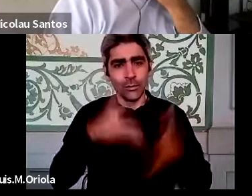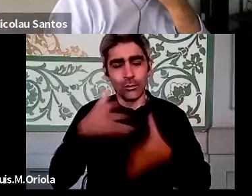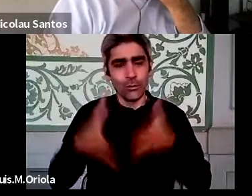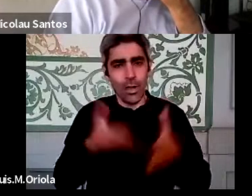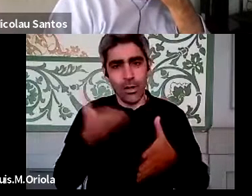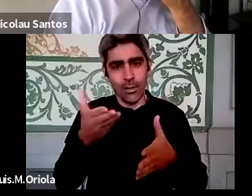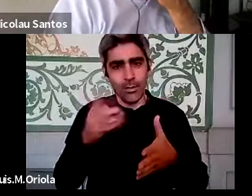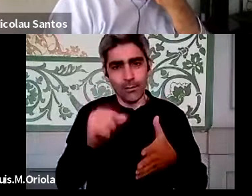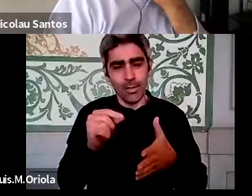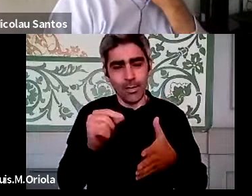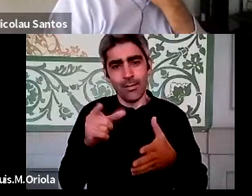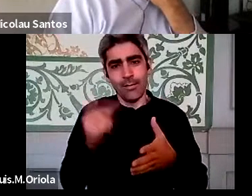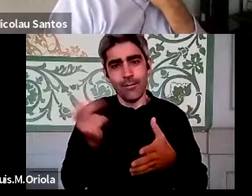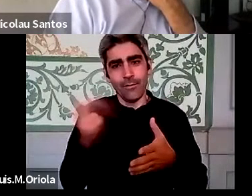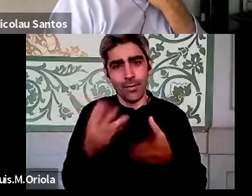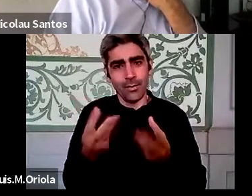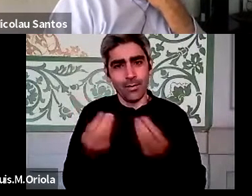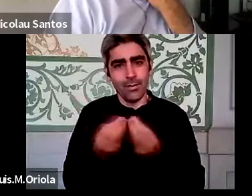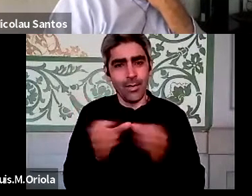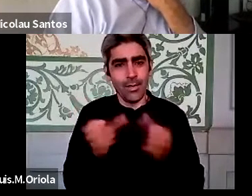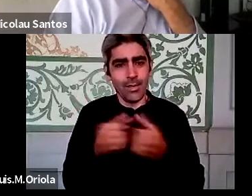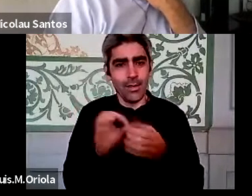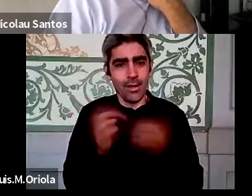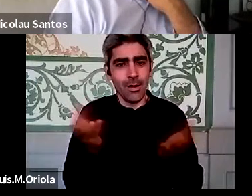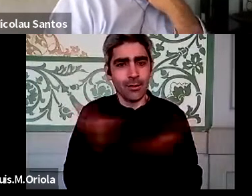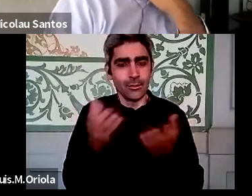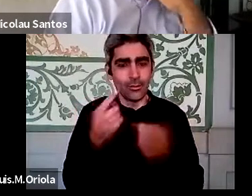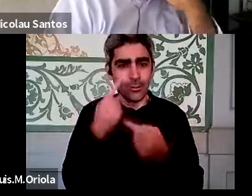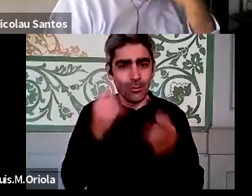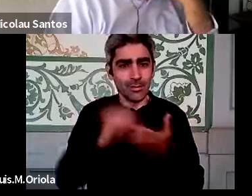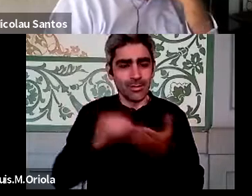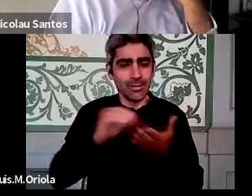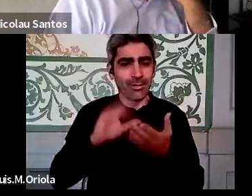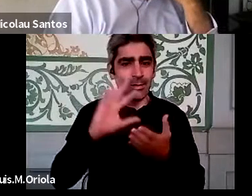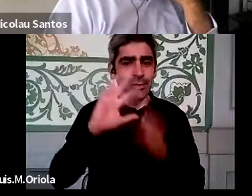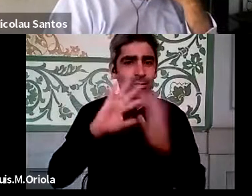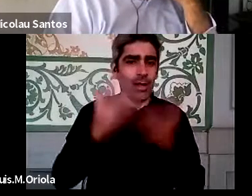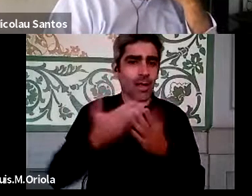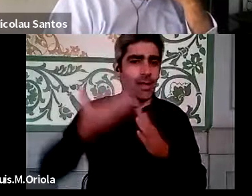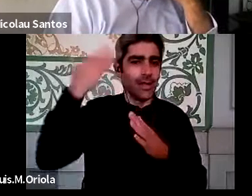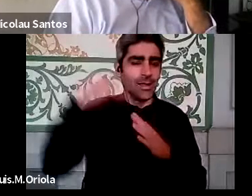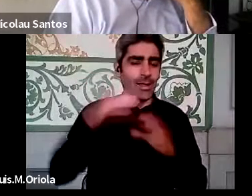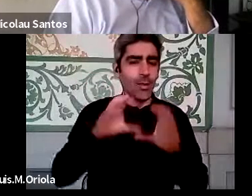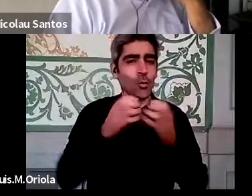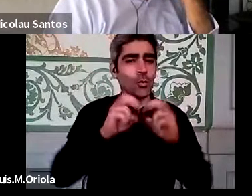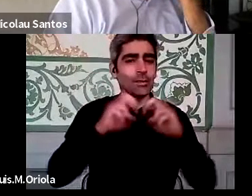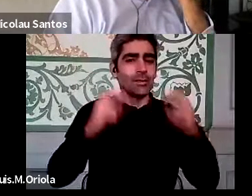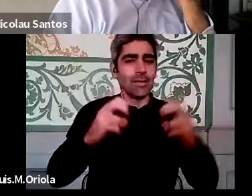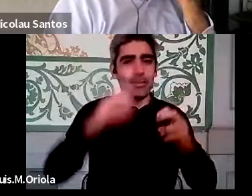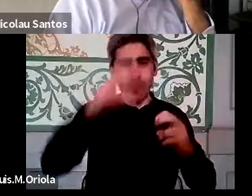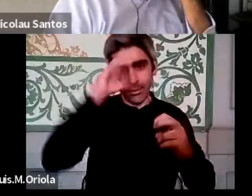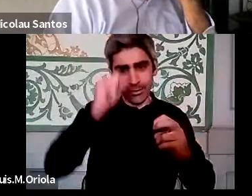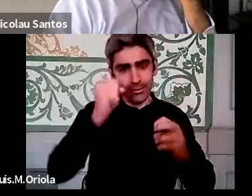língua gestual apresenta-se com a equipa das Relações Públicas da Secretaria-Geral há muito tempo nos Conselhos de Ministro e